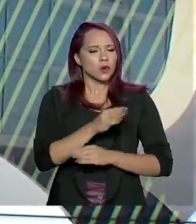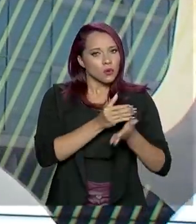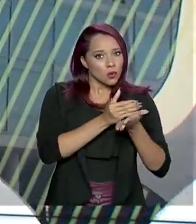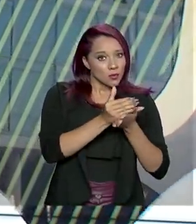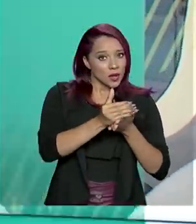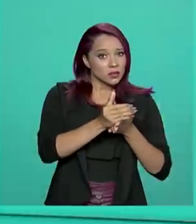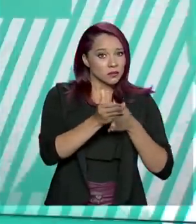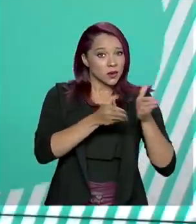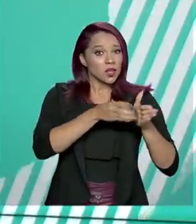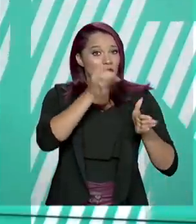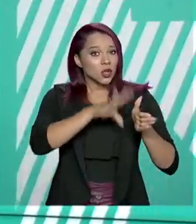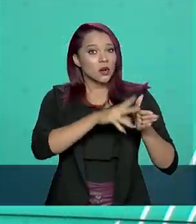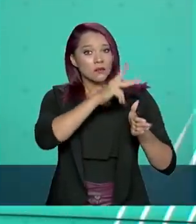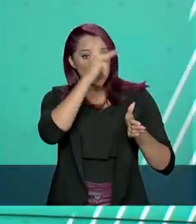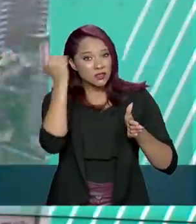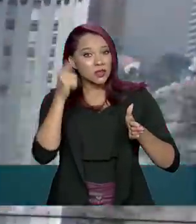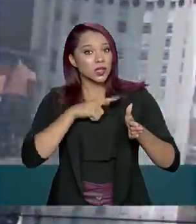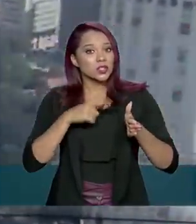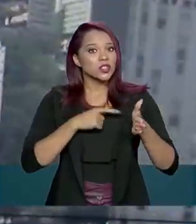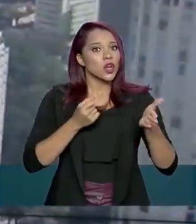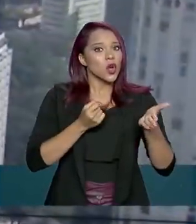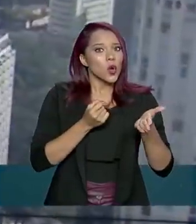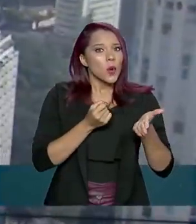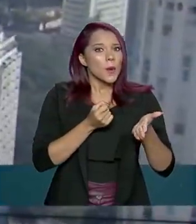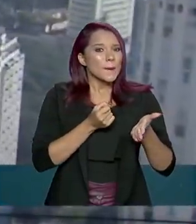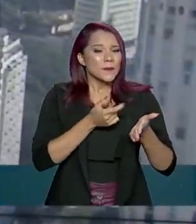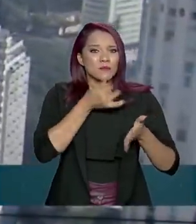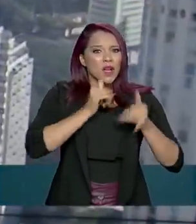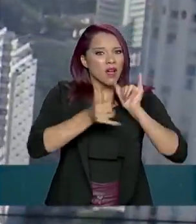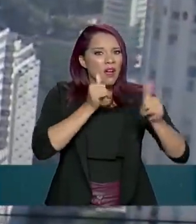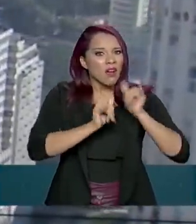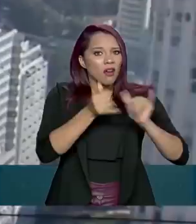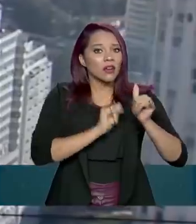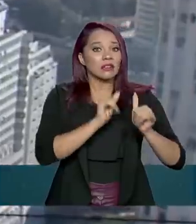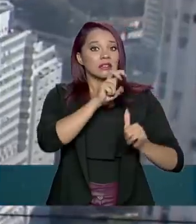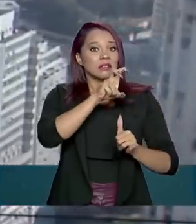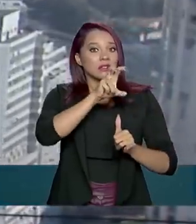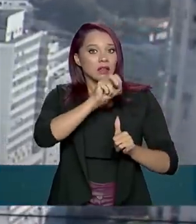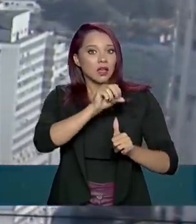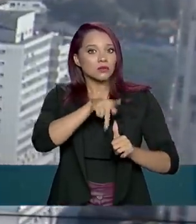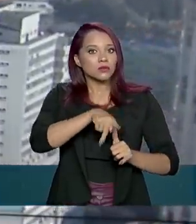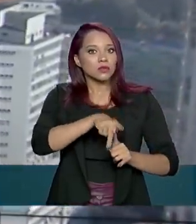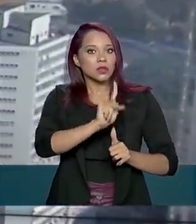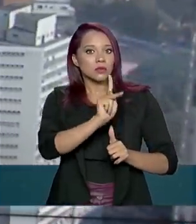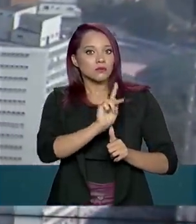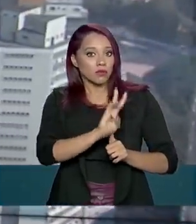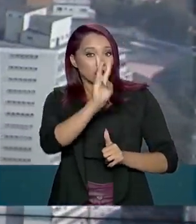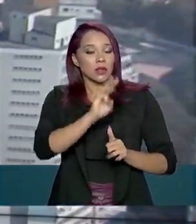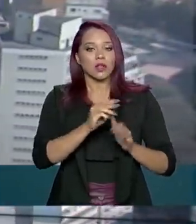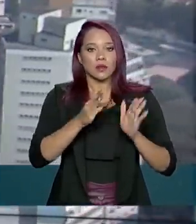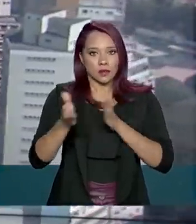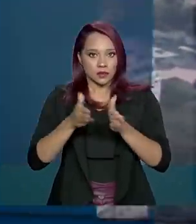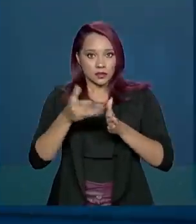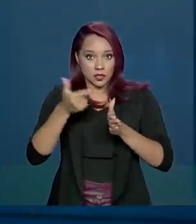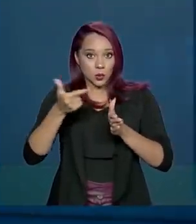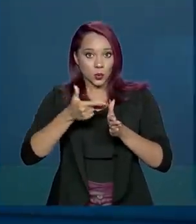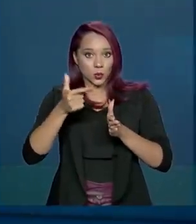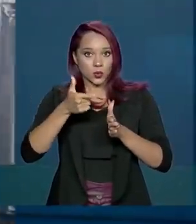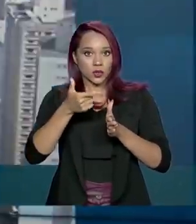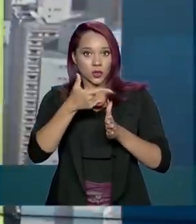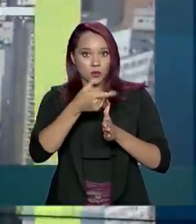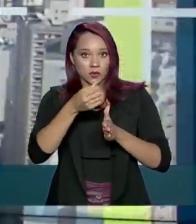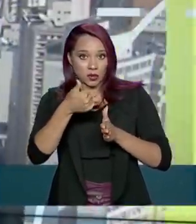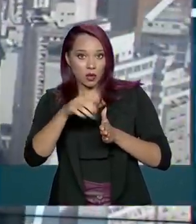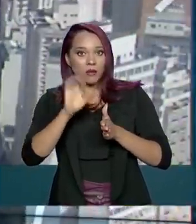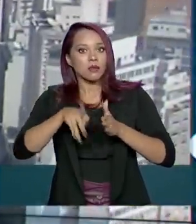estava disponível apenas para quem tinha consumo superior a 500 kWh. Em 2019, em uma segunda etapa, foi